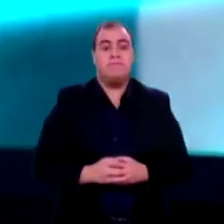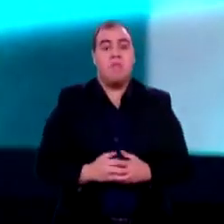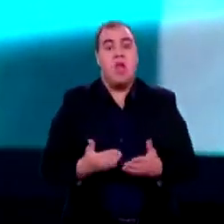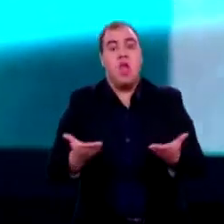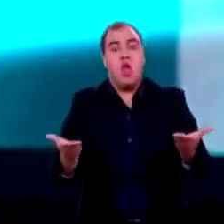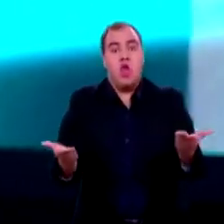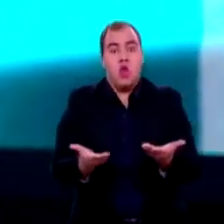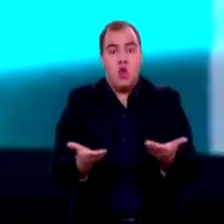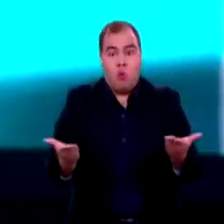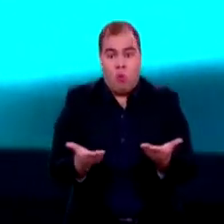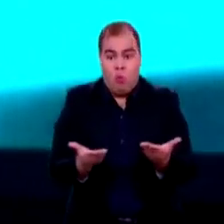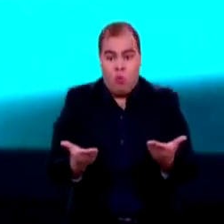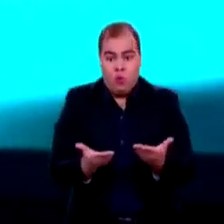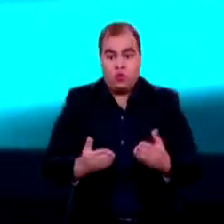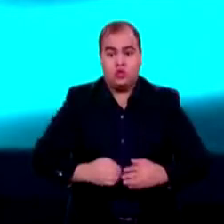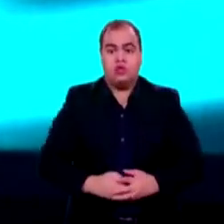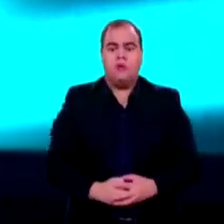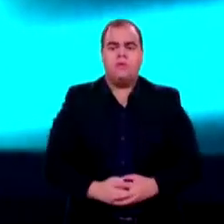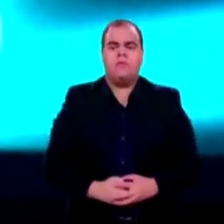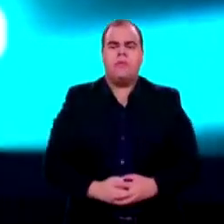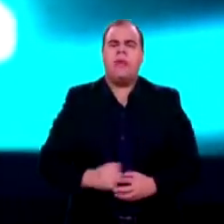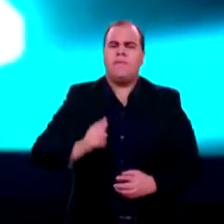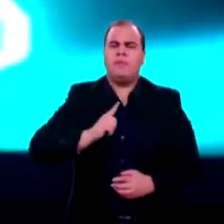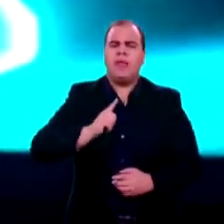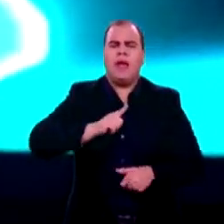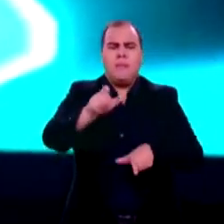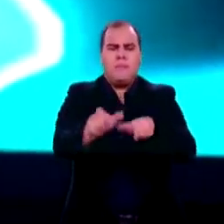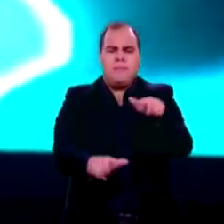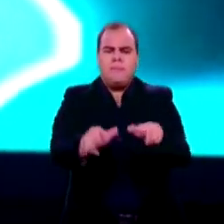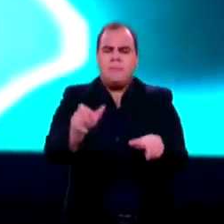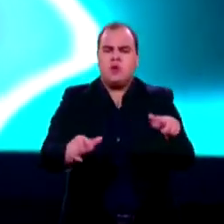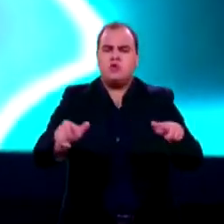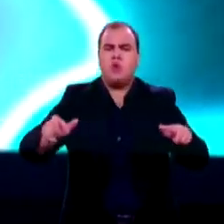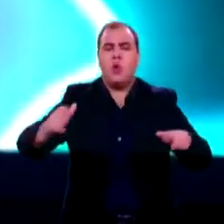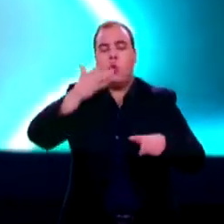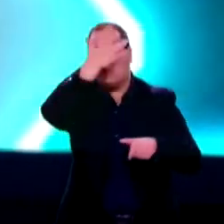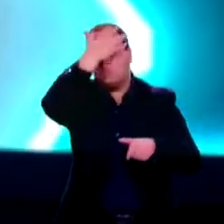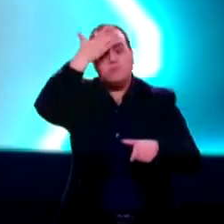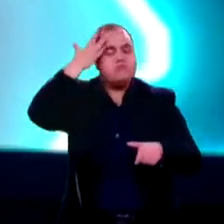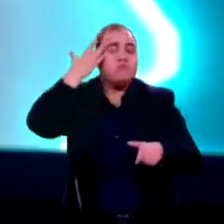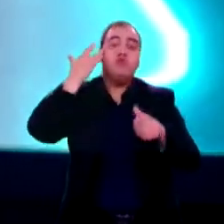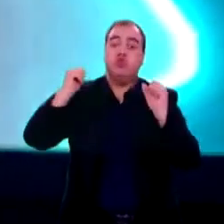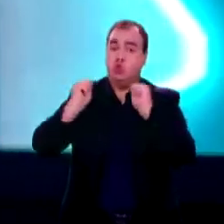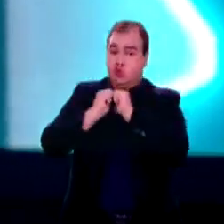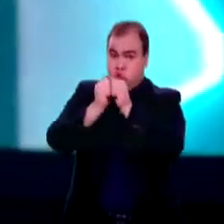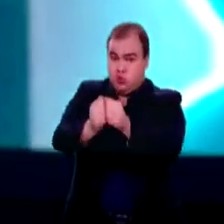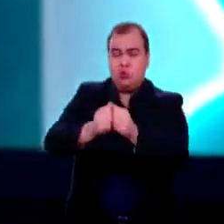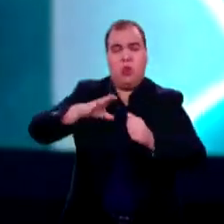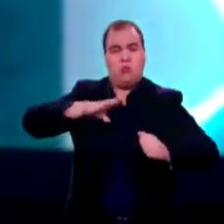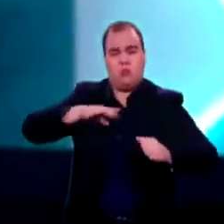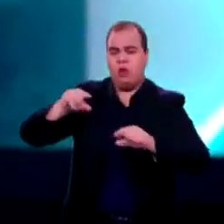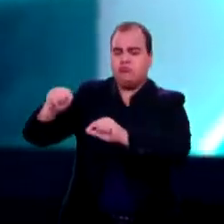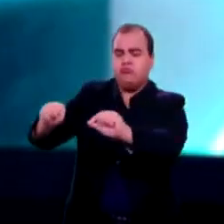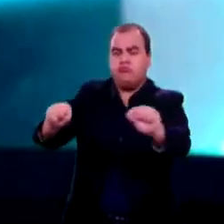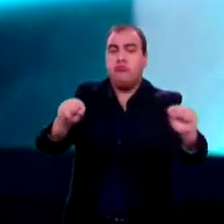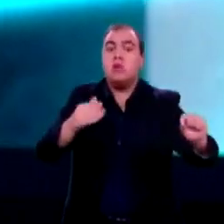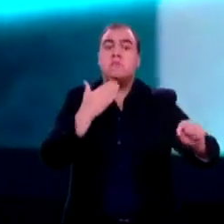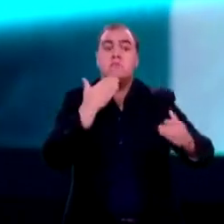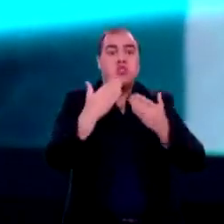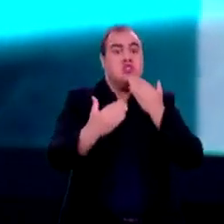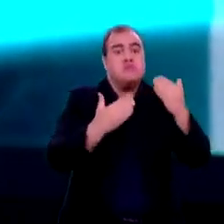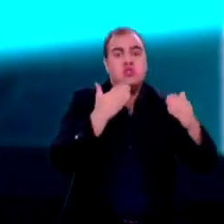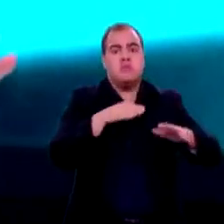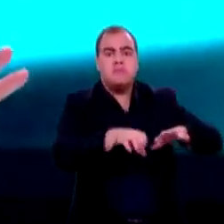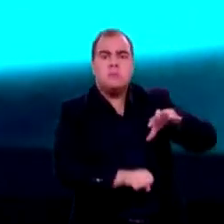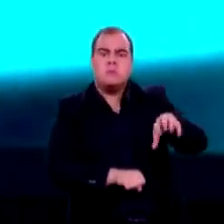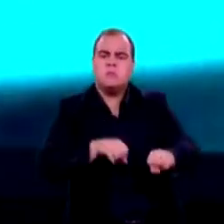interna, pessoas cadastradas junto ao município podem requerer recursos para o seu município. Então, o que acontece no